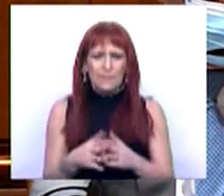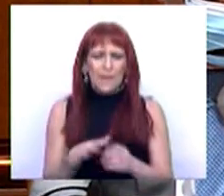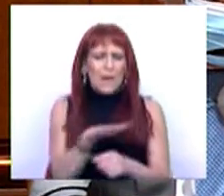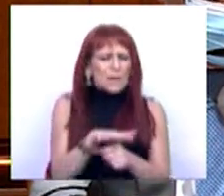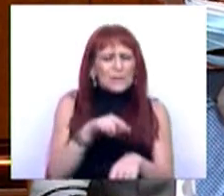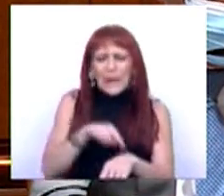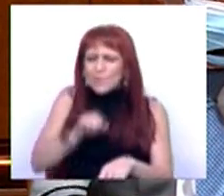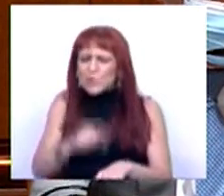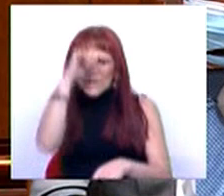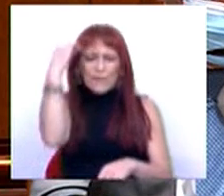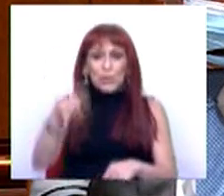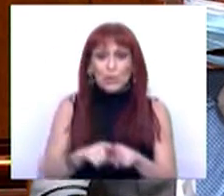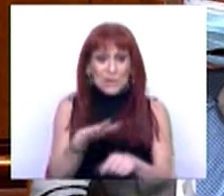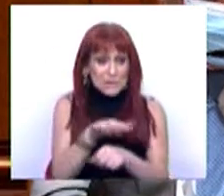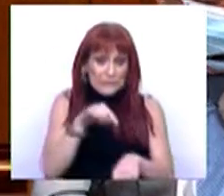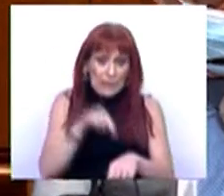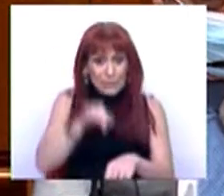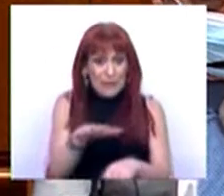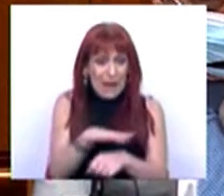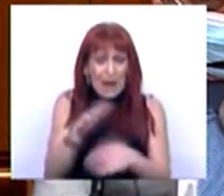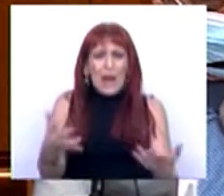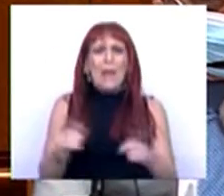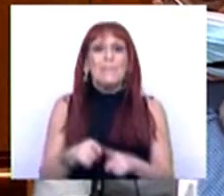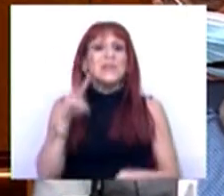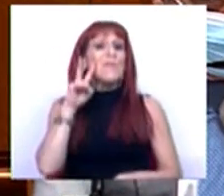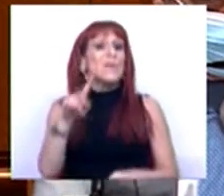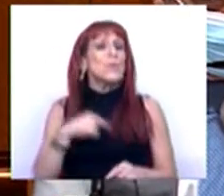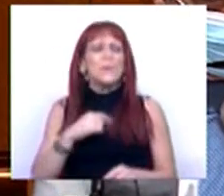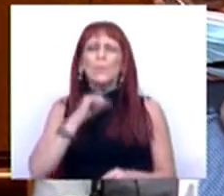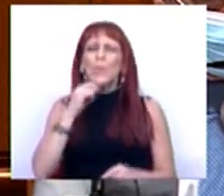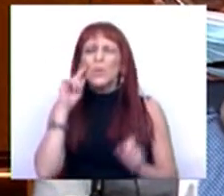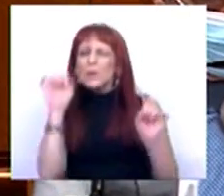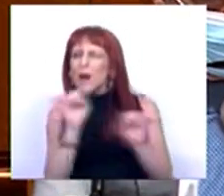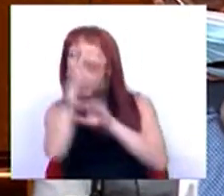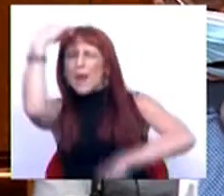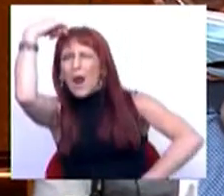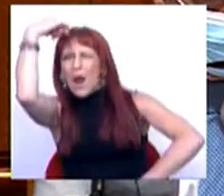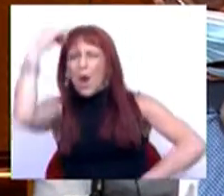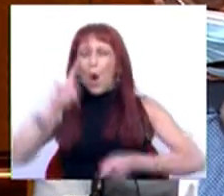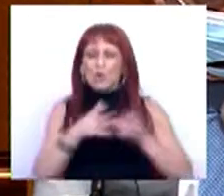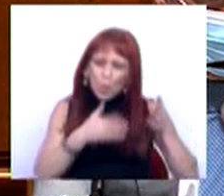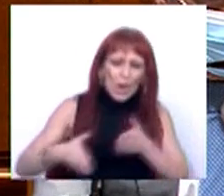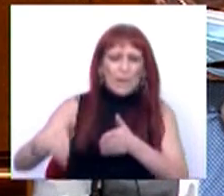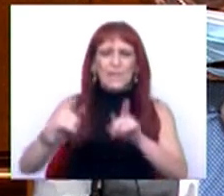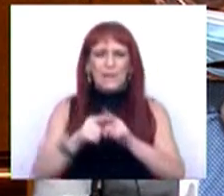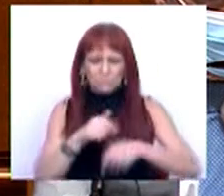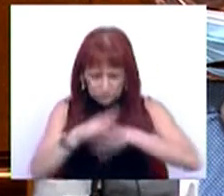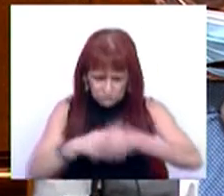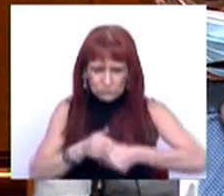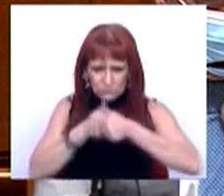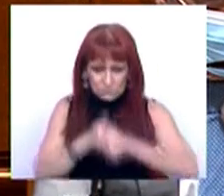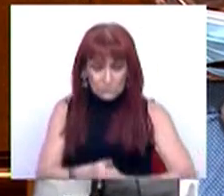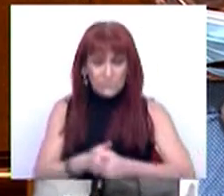conjunturas e as dificuldades das conjunturas, mas com uma visão sempre muito lúcida daquilo que é o caminho a percorrer